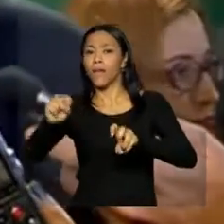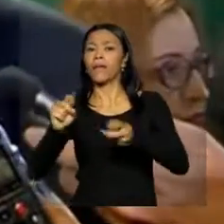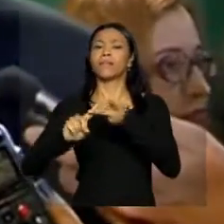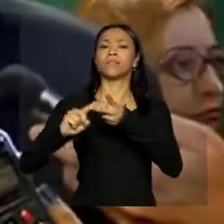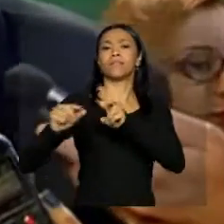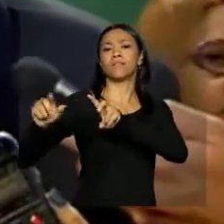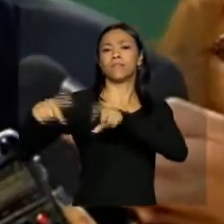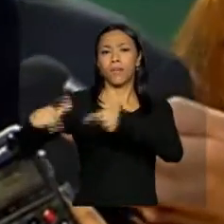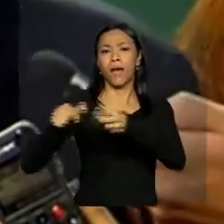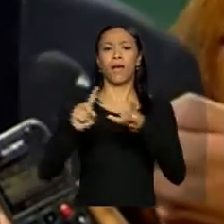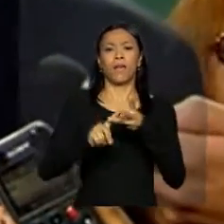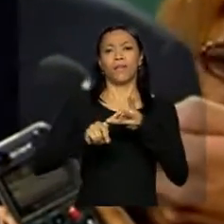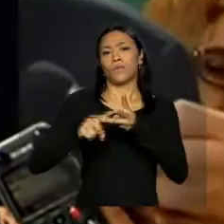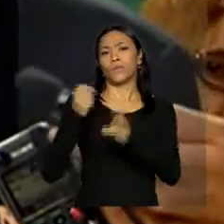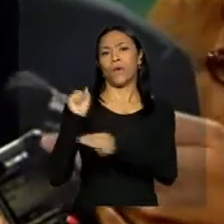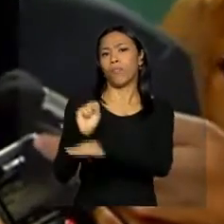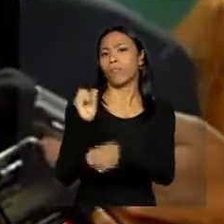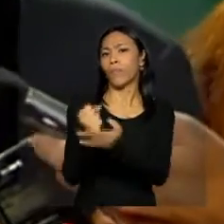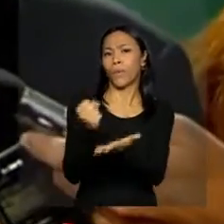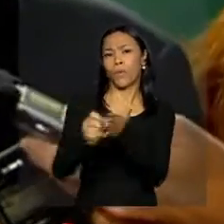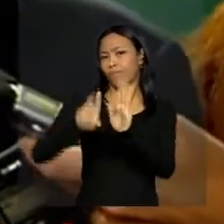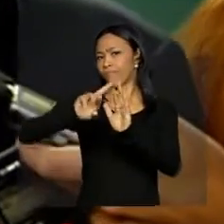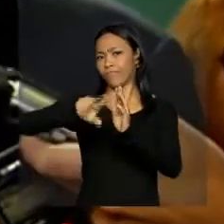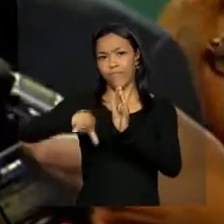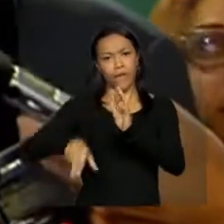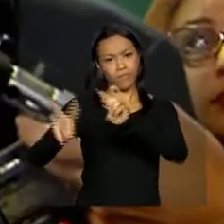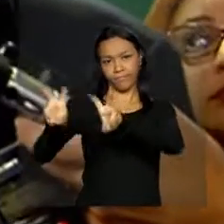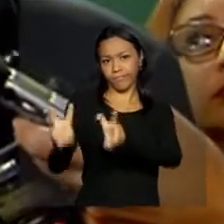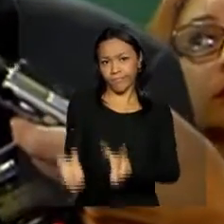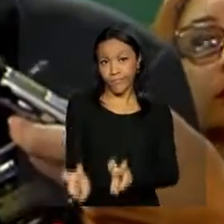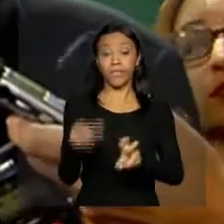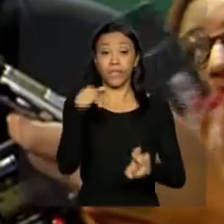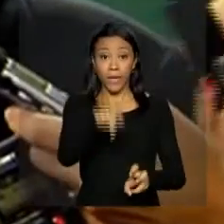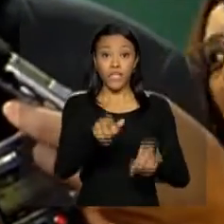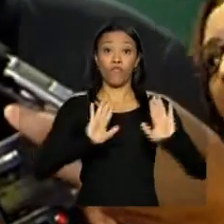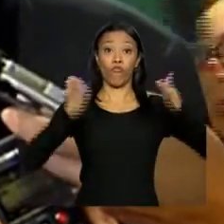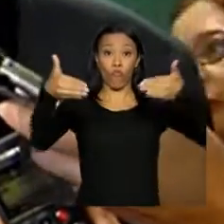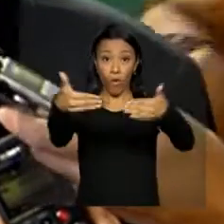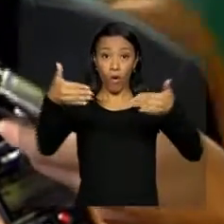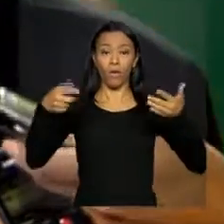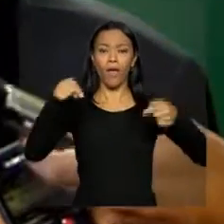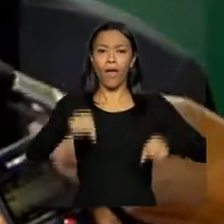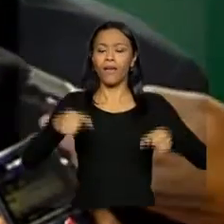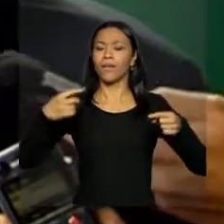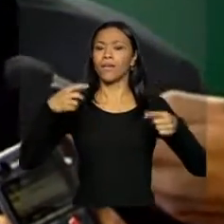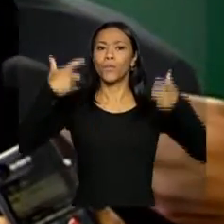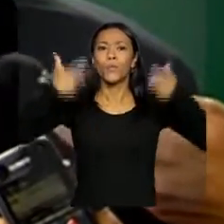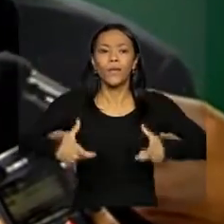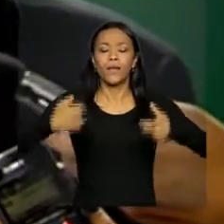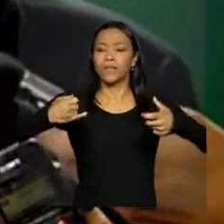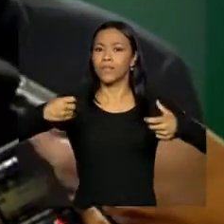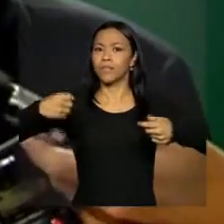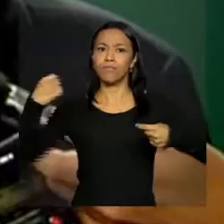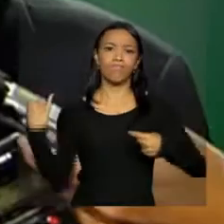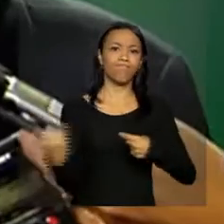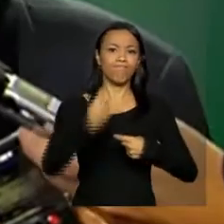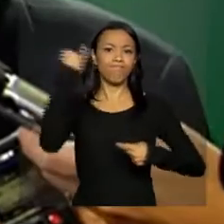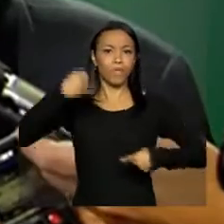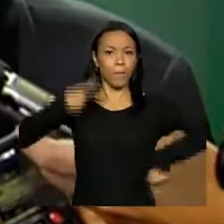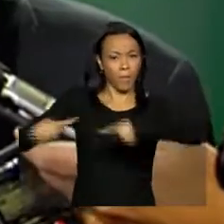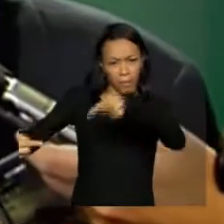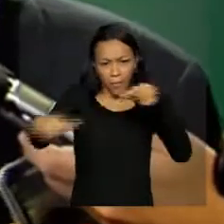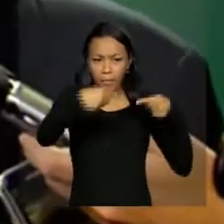enfim, várias áreas de gestão pública nós vamos participar. O Fórum é um espaço importante de reflexão, nós temos